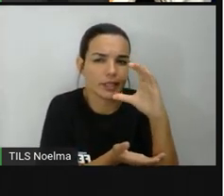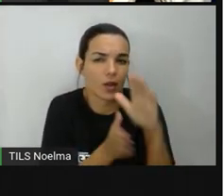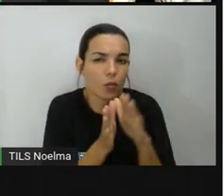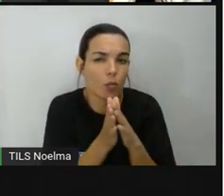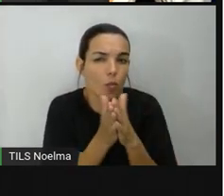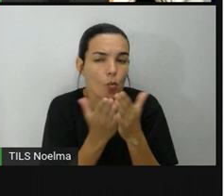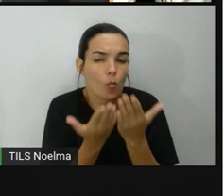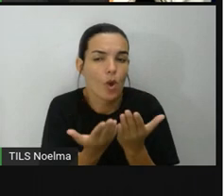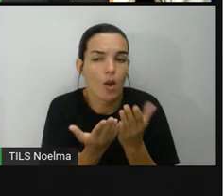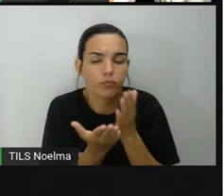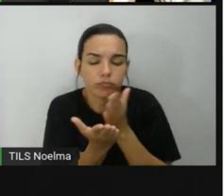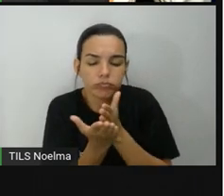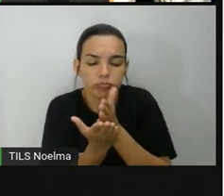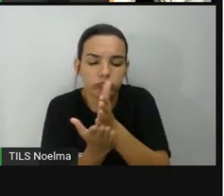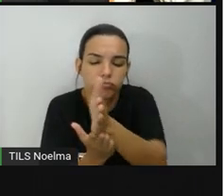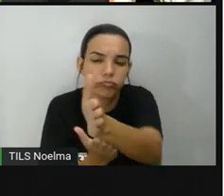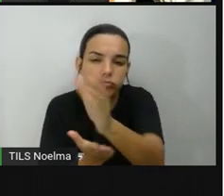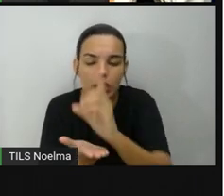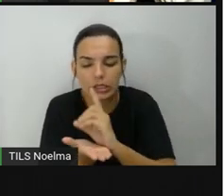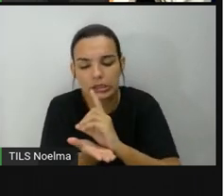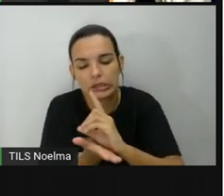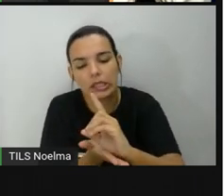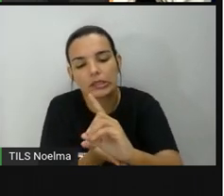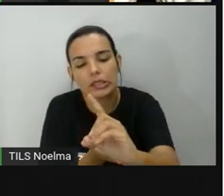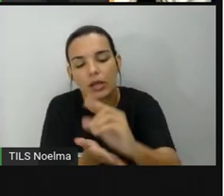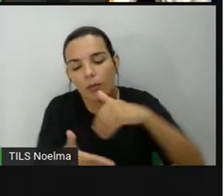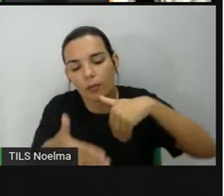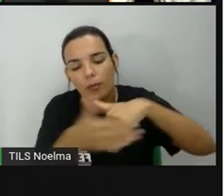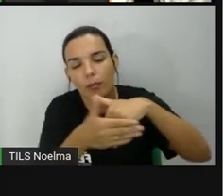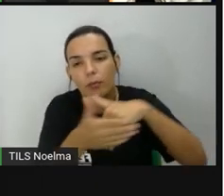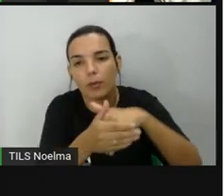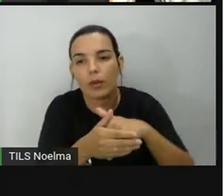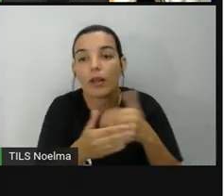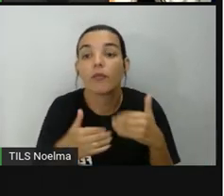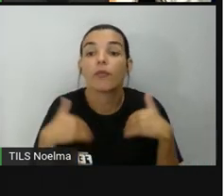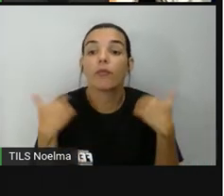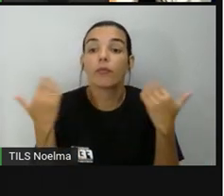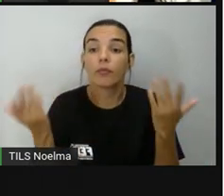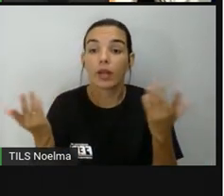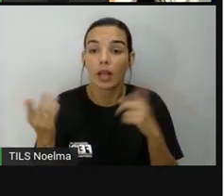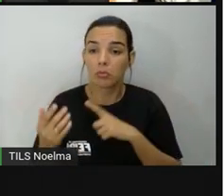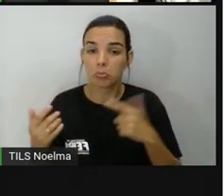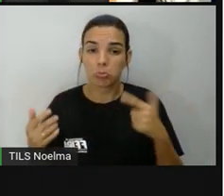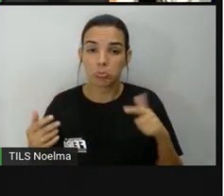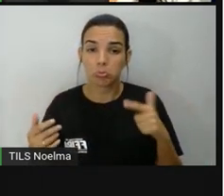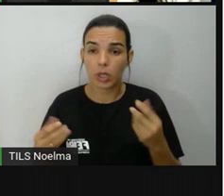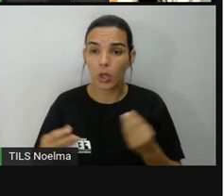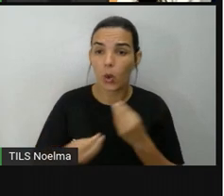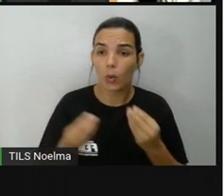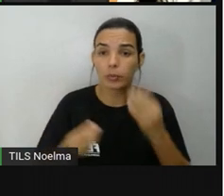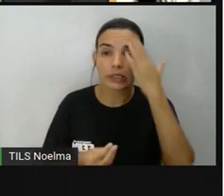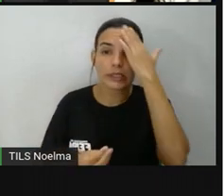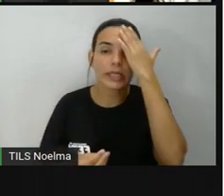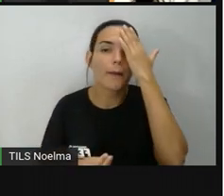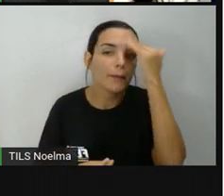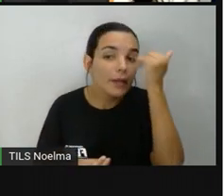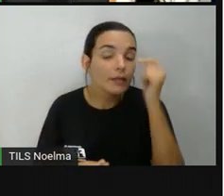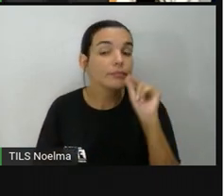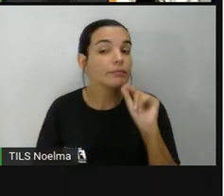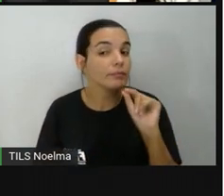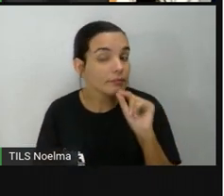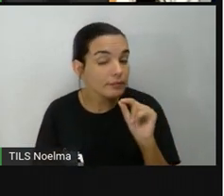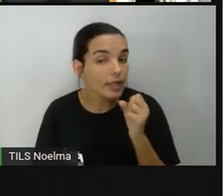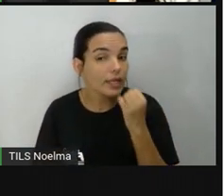a direção percorrerá a bola? Pró, mas aí não tem a rosa dos ventos. Como é que eu vou saber? Ele deu uma